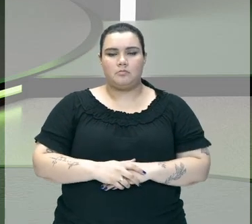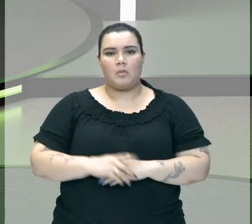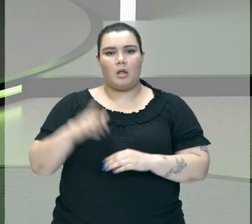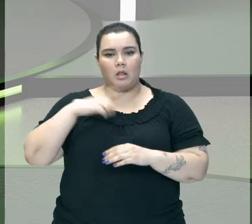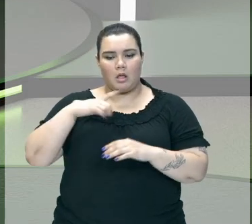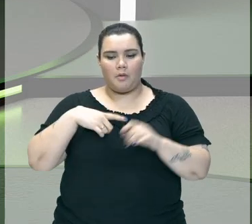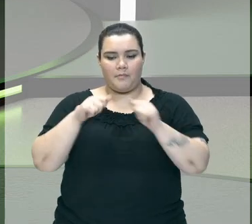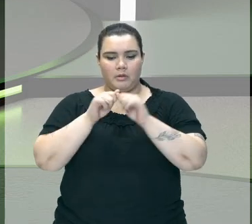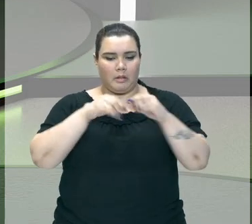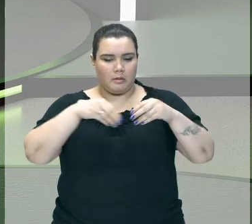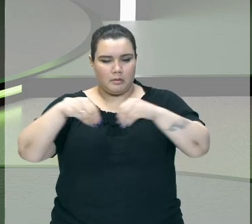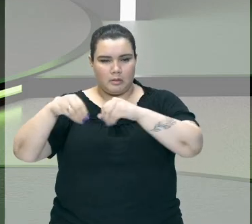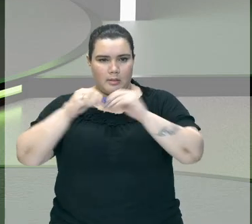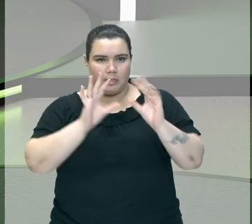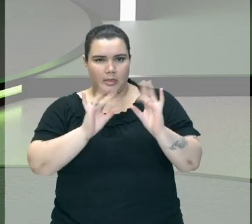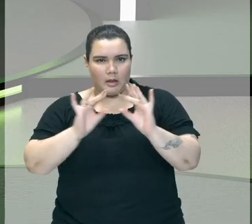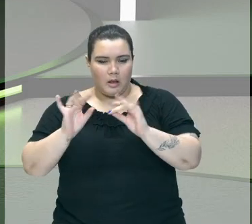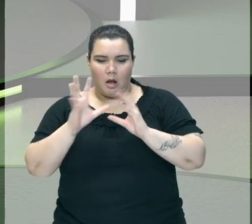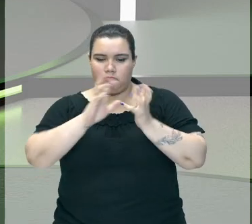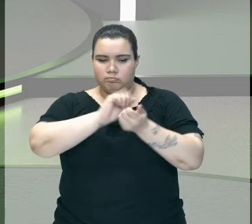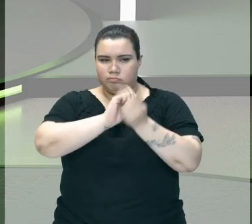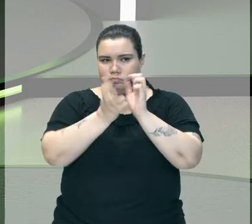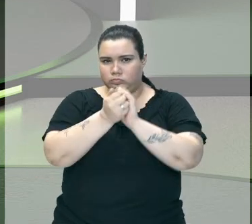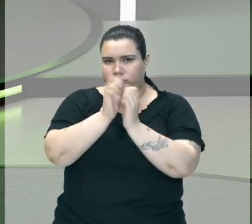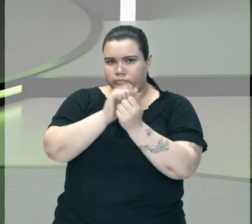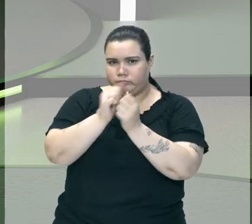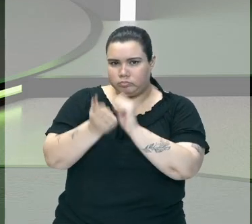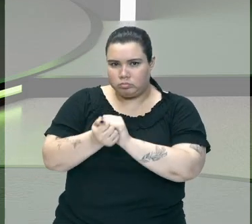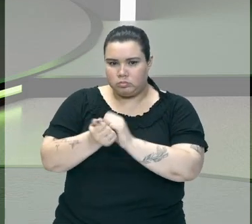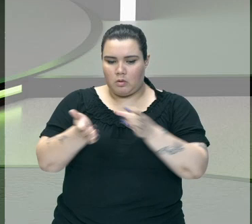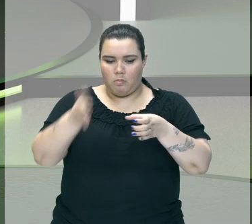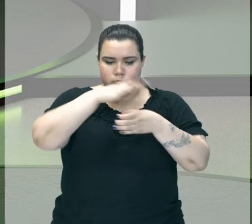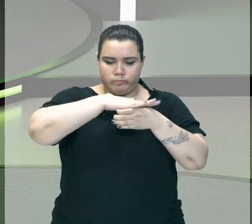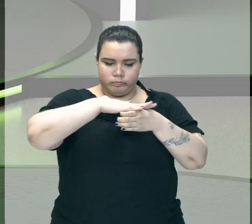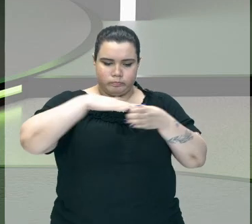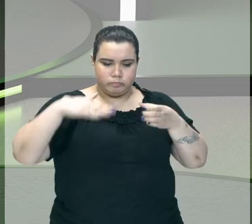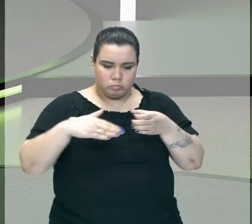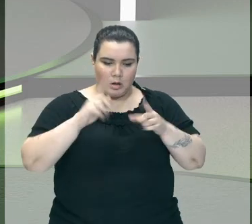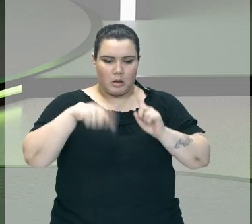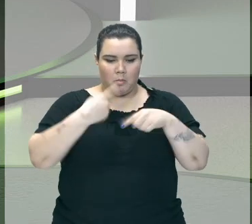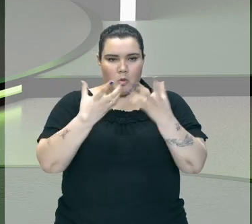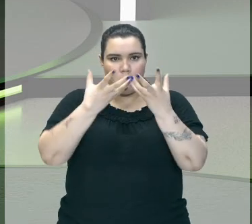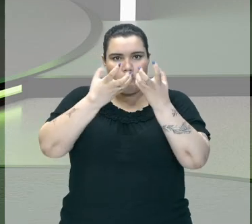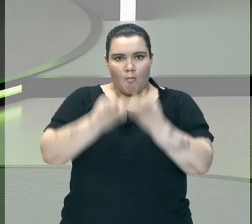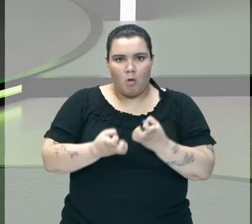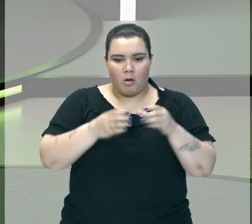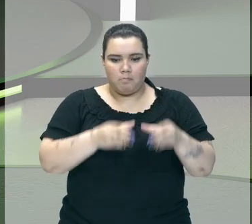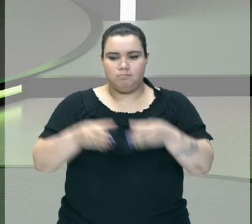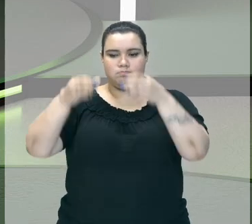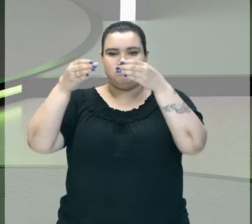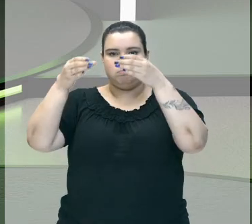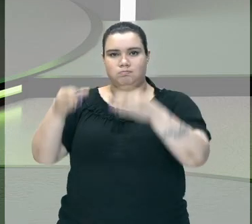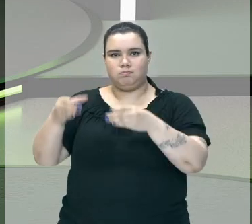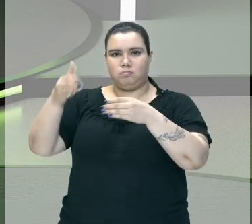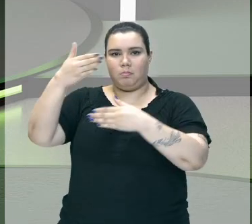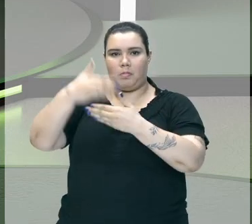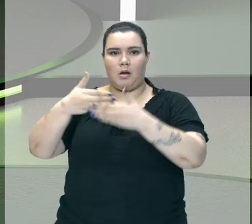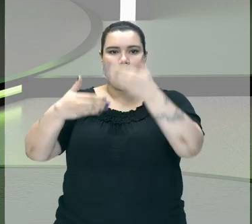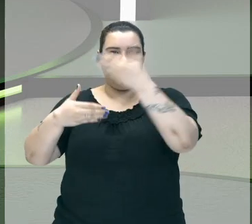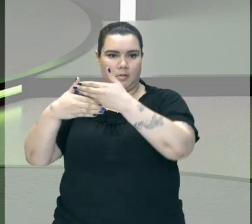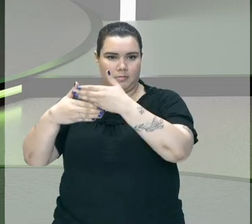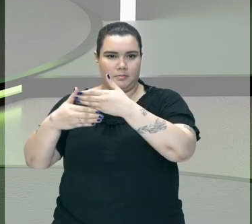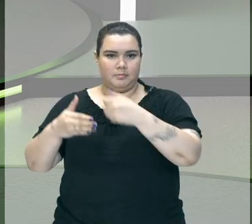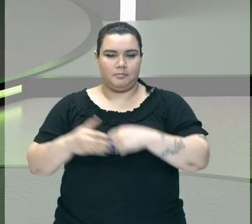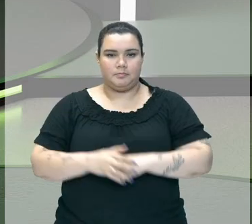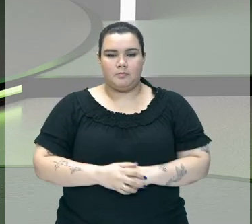barros Para que a gente coloque em formas E tenha tijolos aí Olha a ideia interessante Fibras vegetais Ou